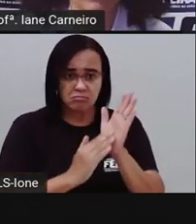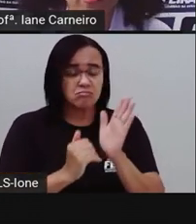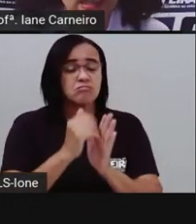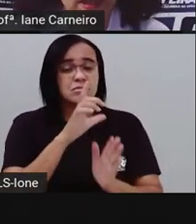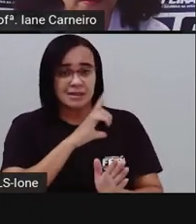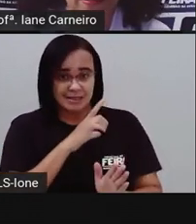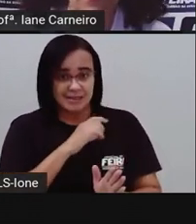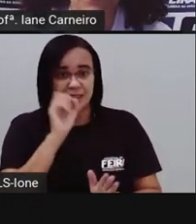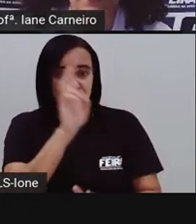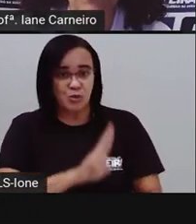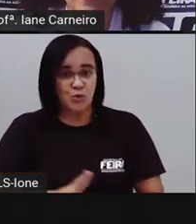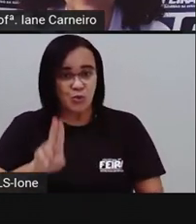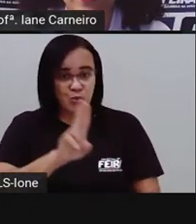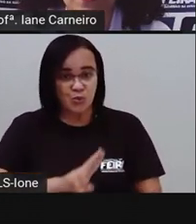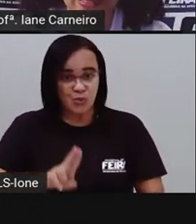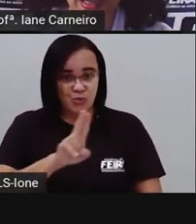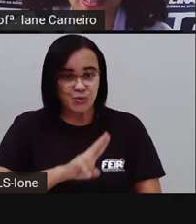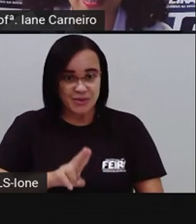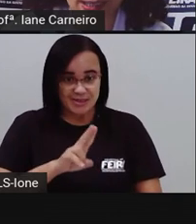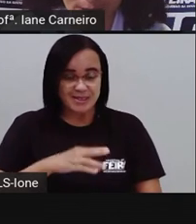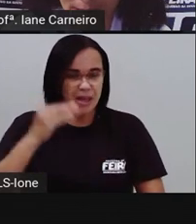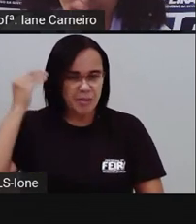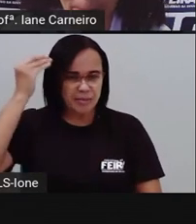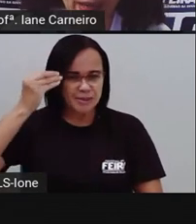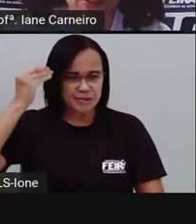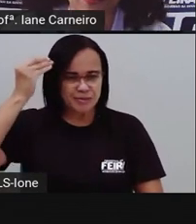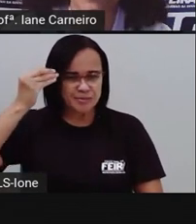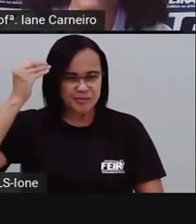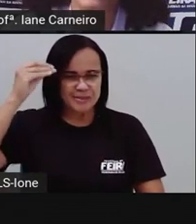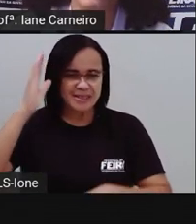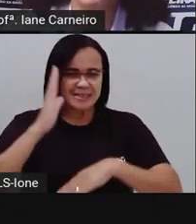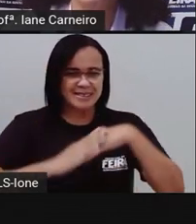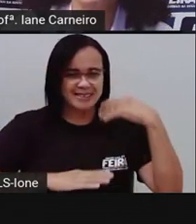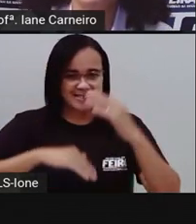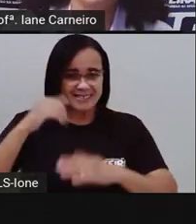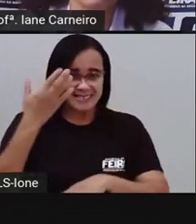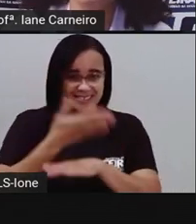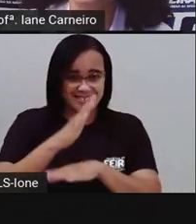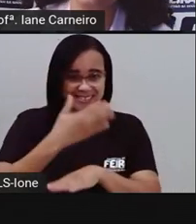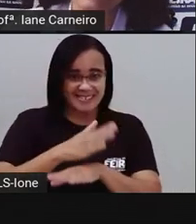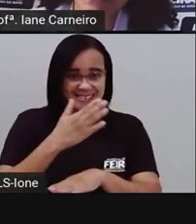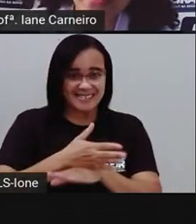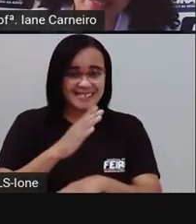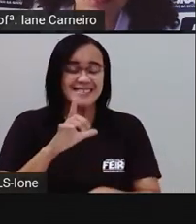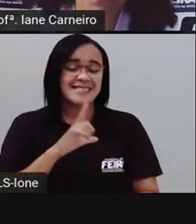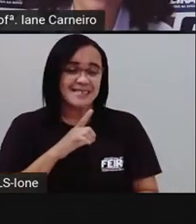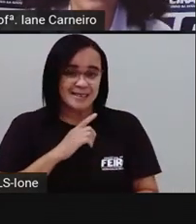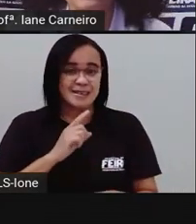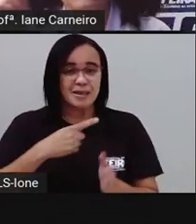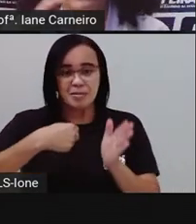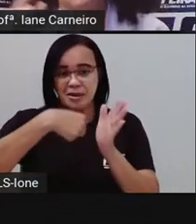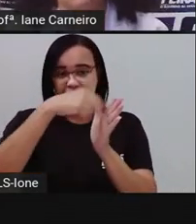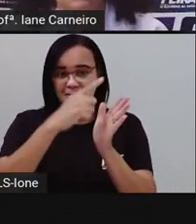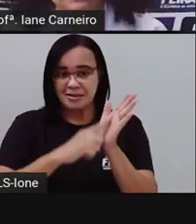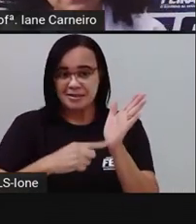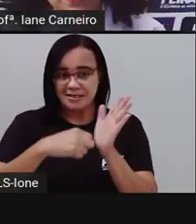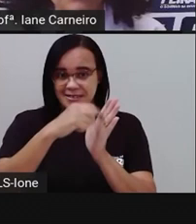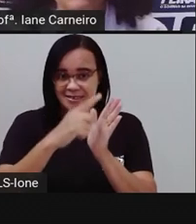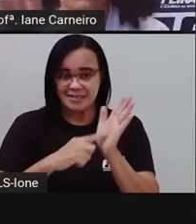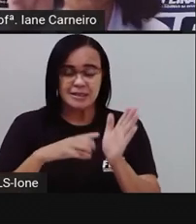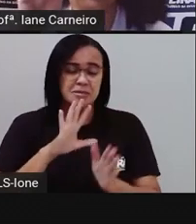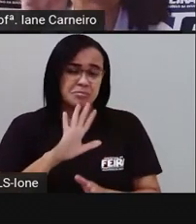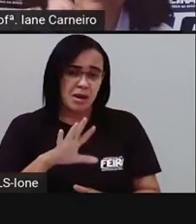utilizar, tá bom? Para fazer nossa experiência, nossa aula prática. Você também vai precisar de pincel, mas se você não tiver